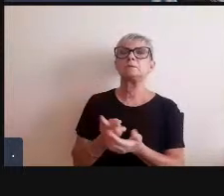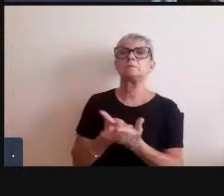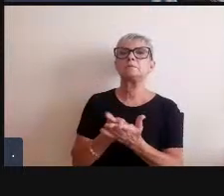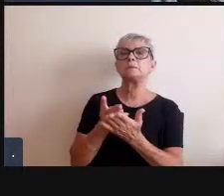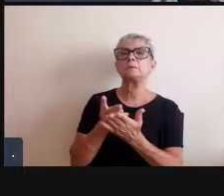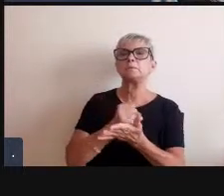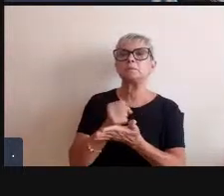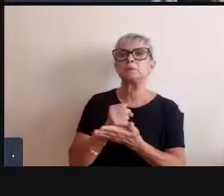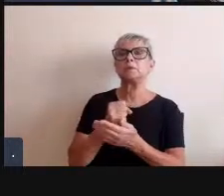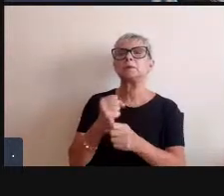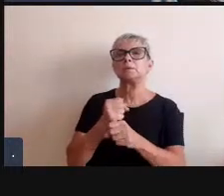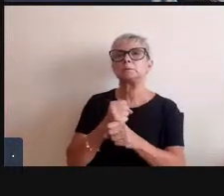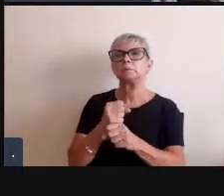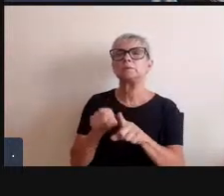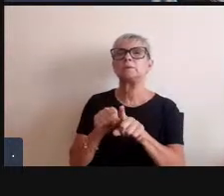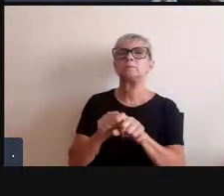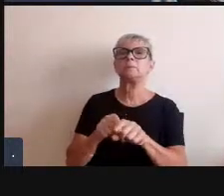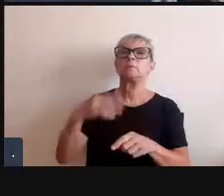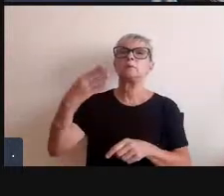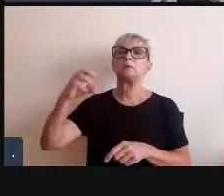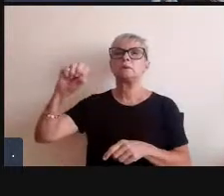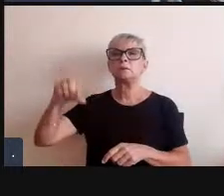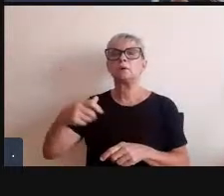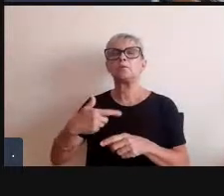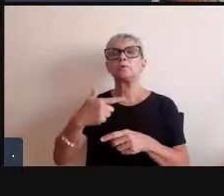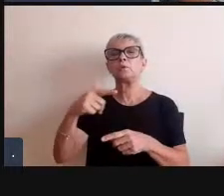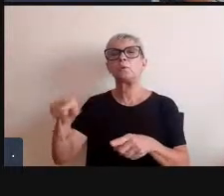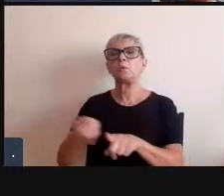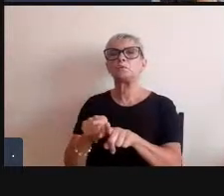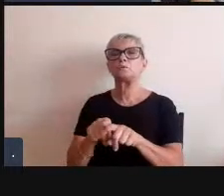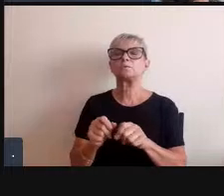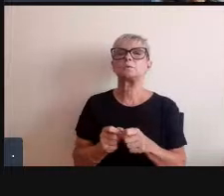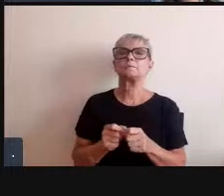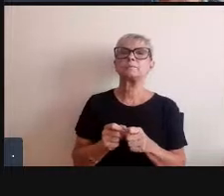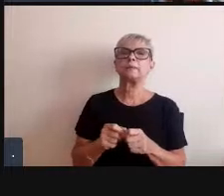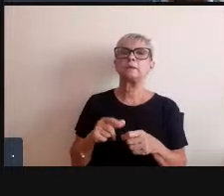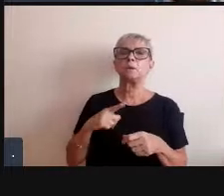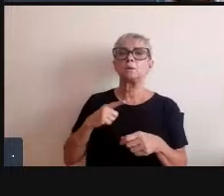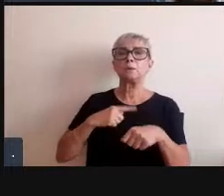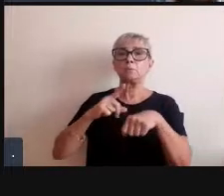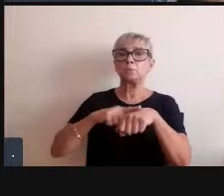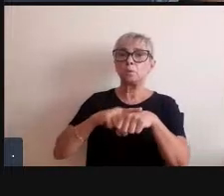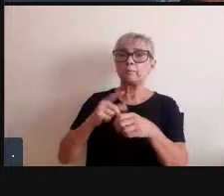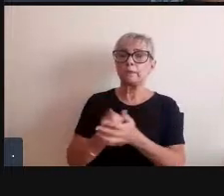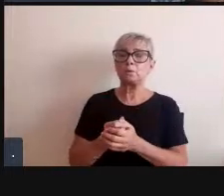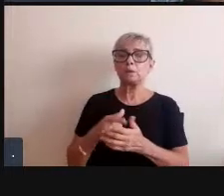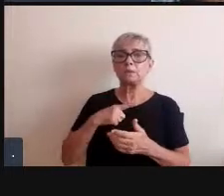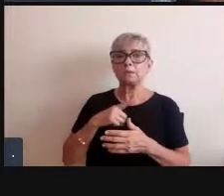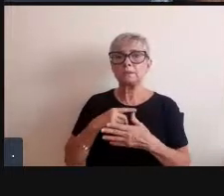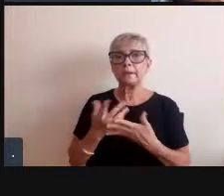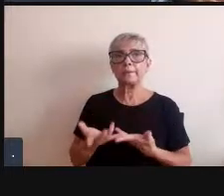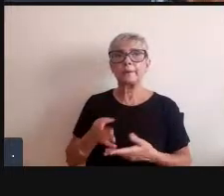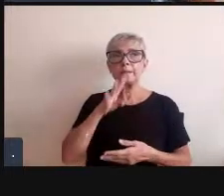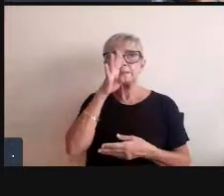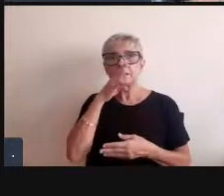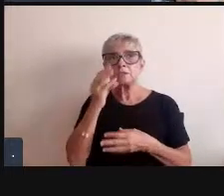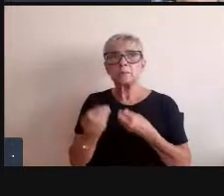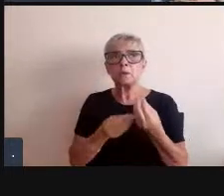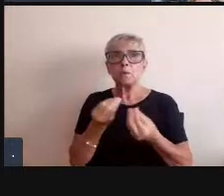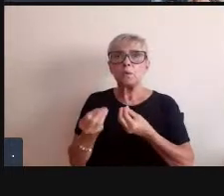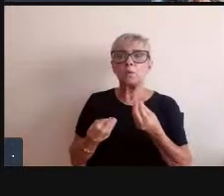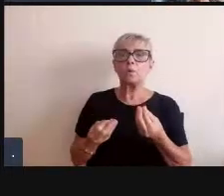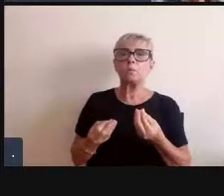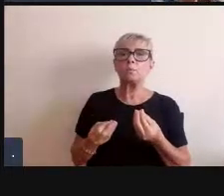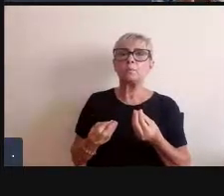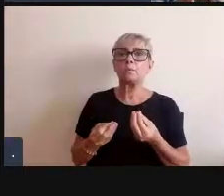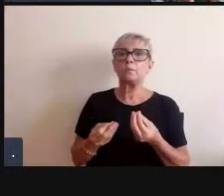49 etc então há um momento de uma certa euforia mas que euforia é essa? é uma